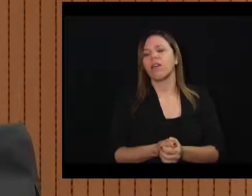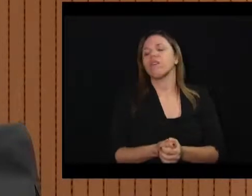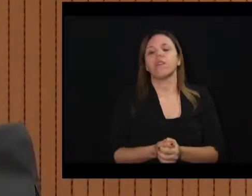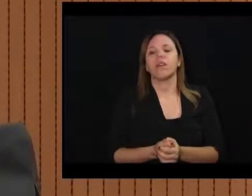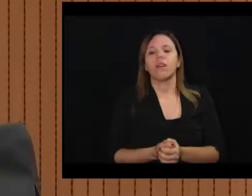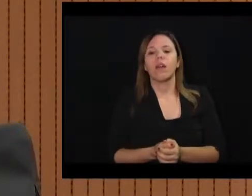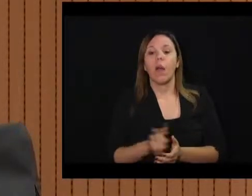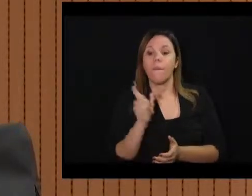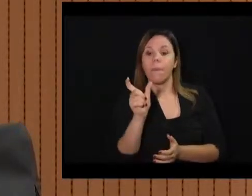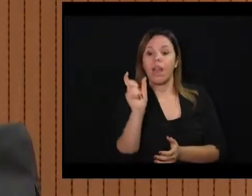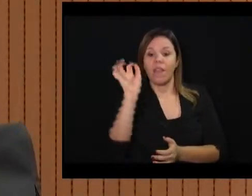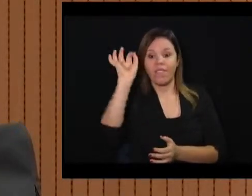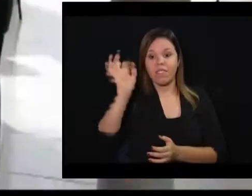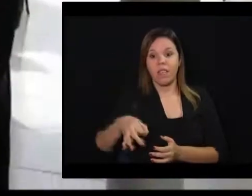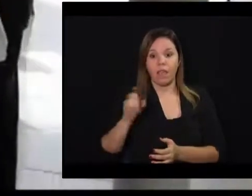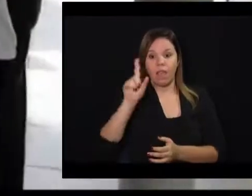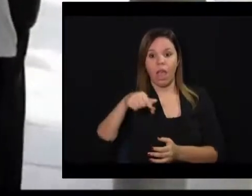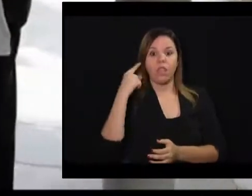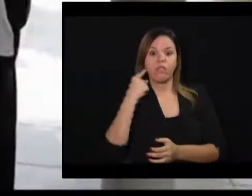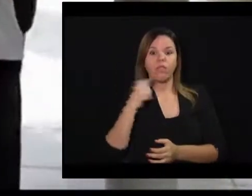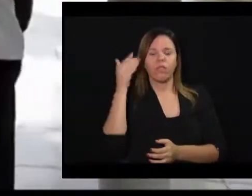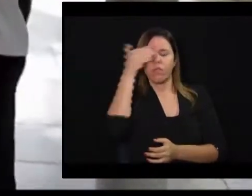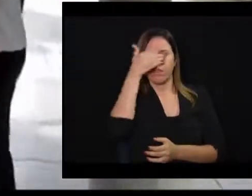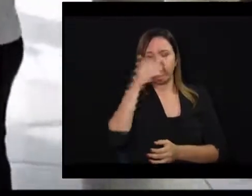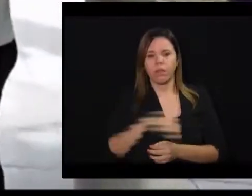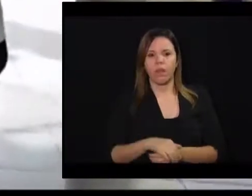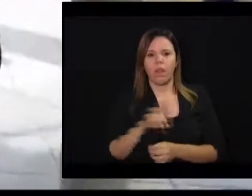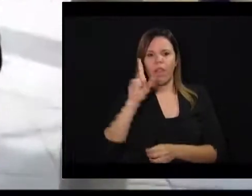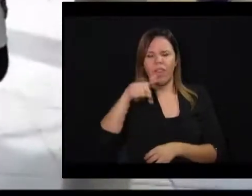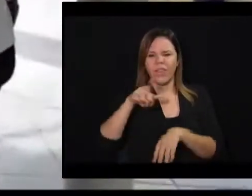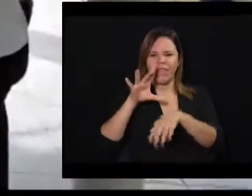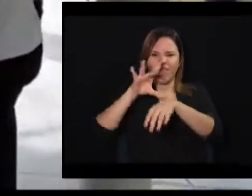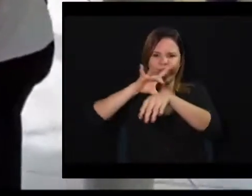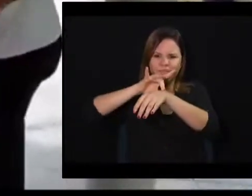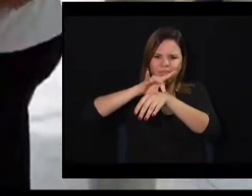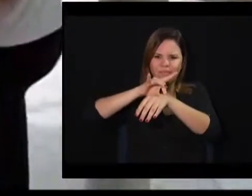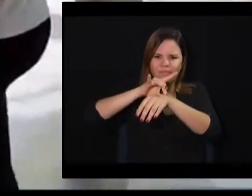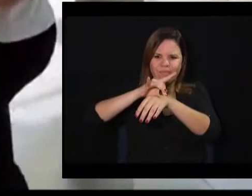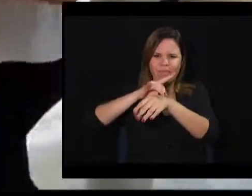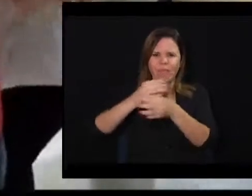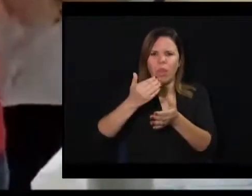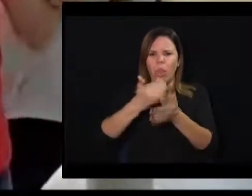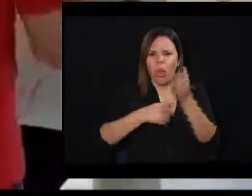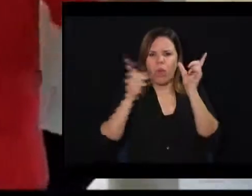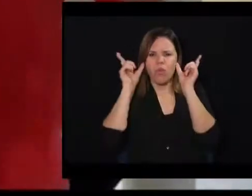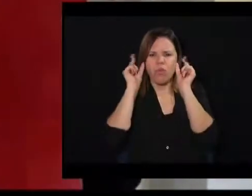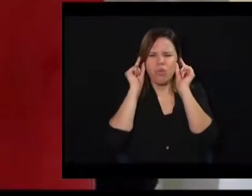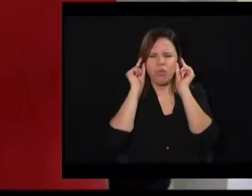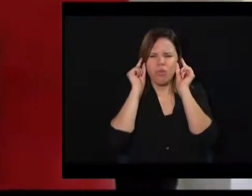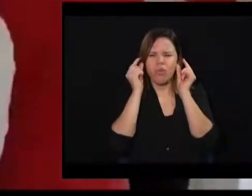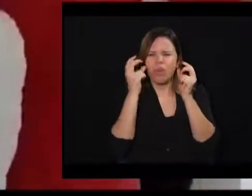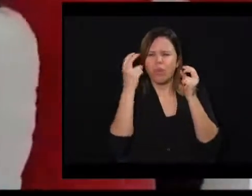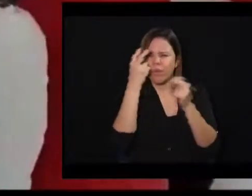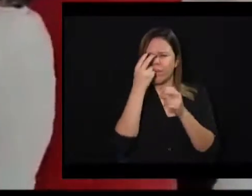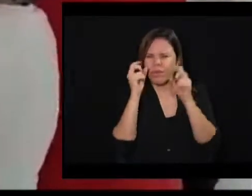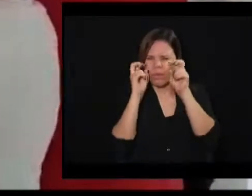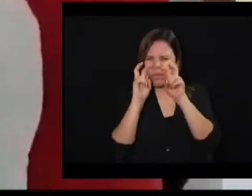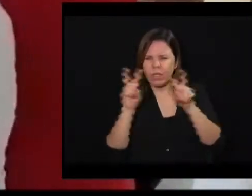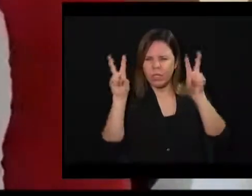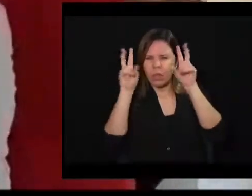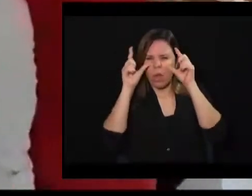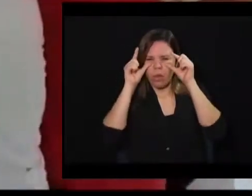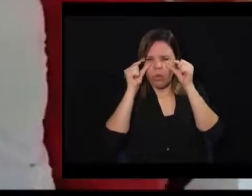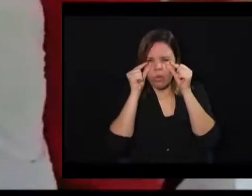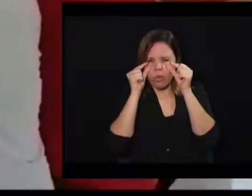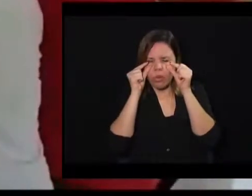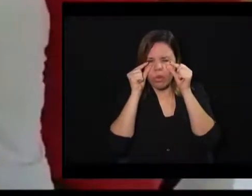palavra correta é surdo cegueira. A surdo cegueira é uma doença que leva a perda auditiva e visual, fazendo com que a pessoa desenvolva diferentes